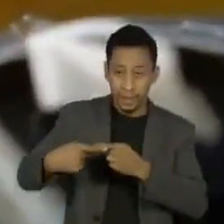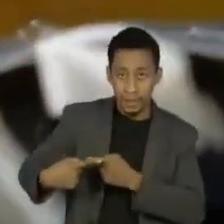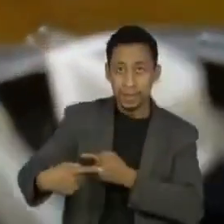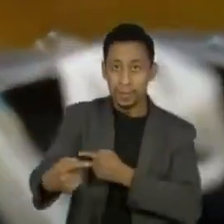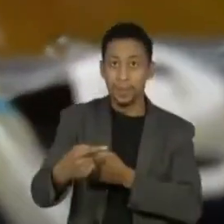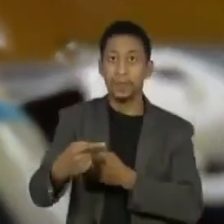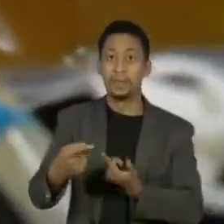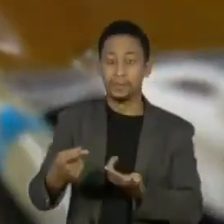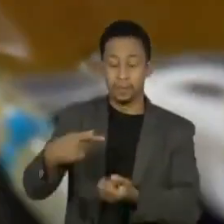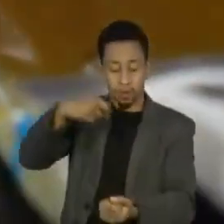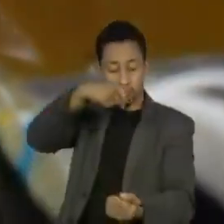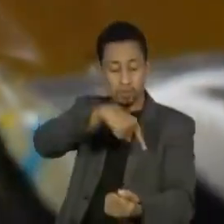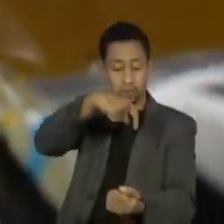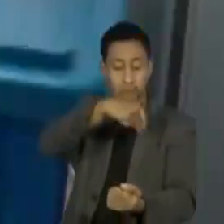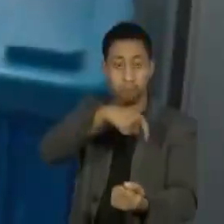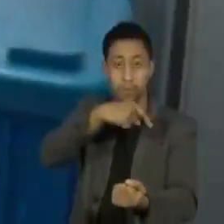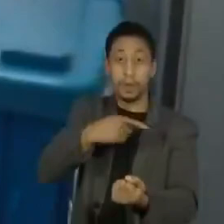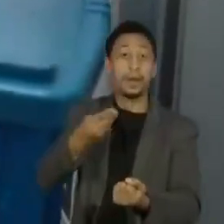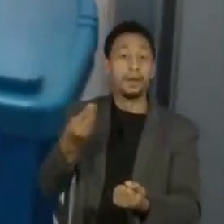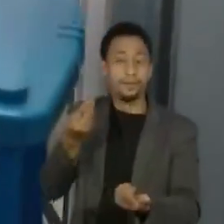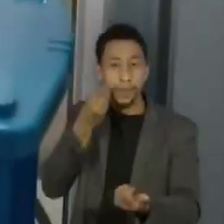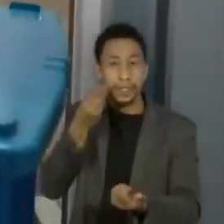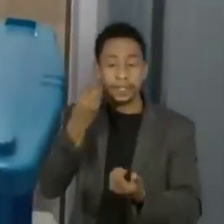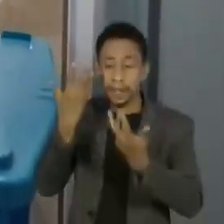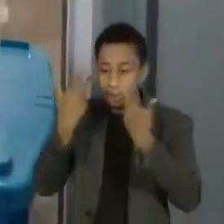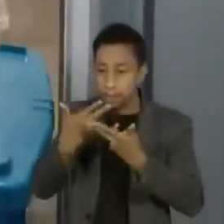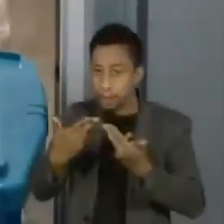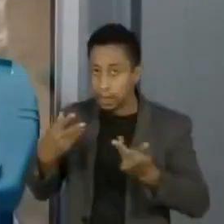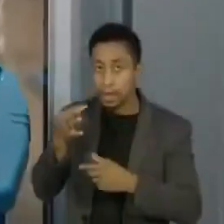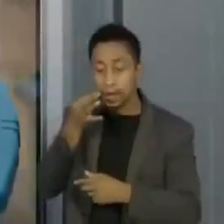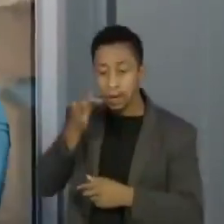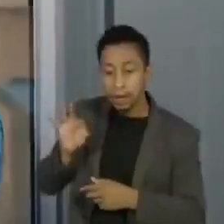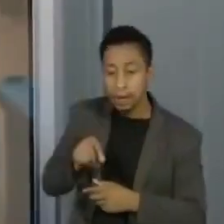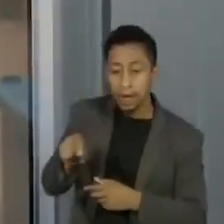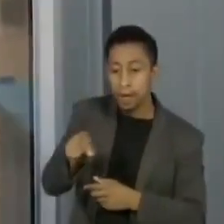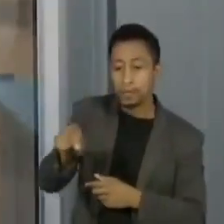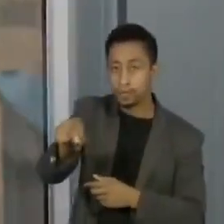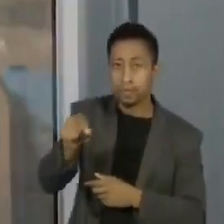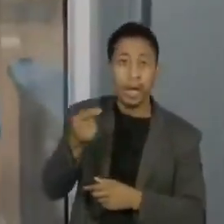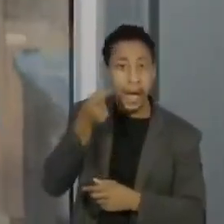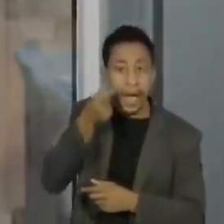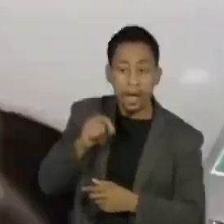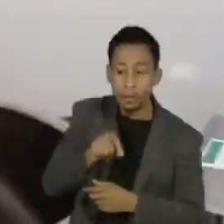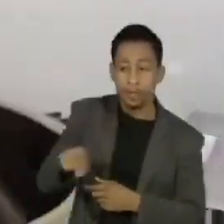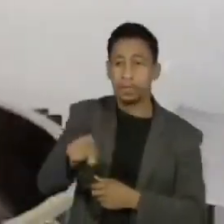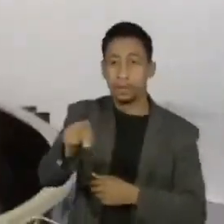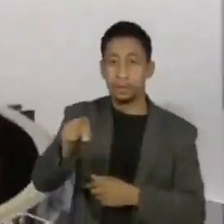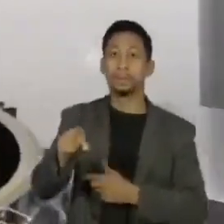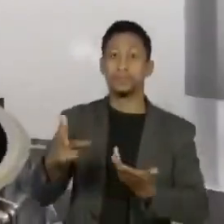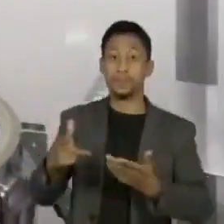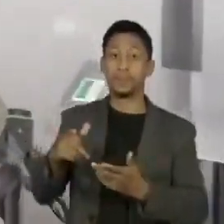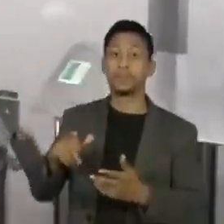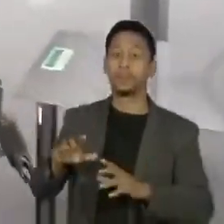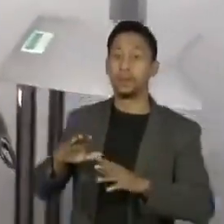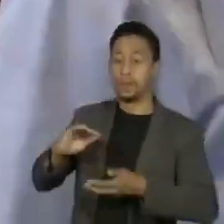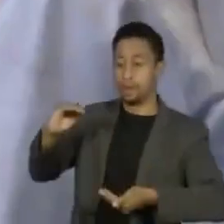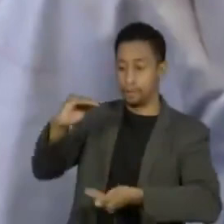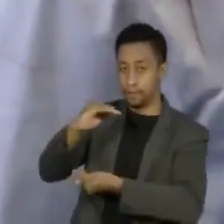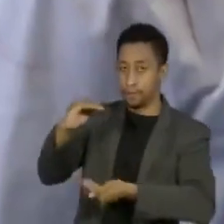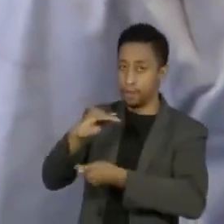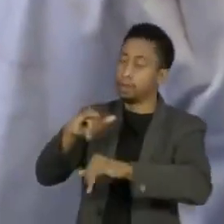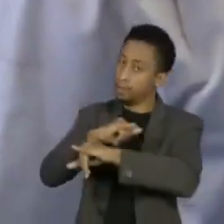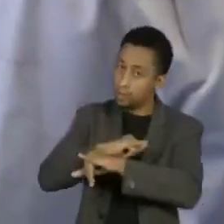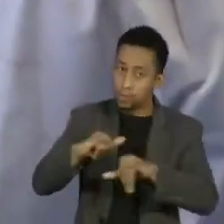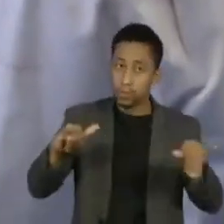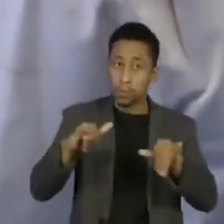o medicamento será testado em animais, hamsters, uma exigência da Agência Nacional de Vigilância Sanitária antes